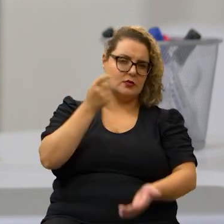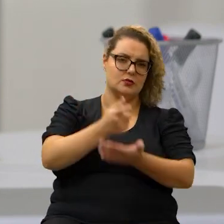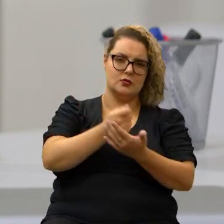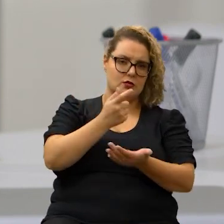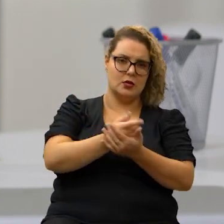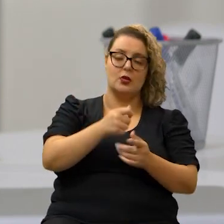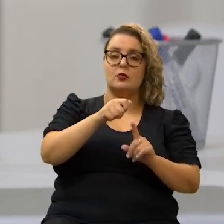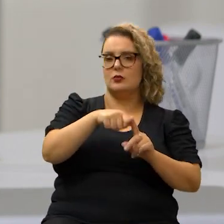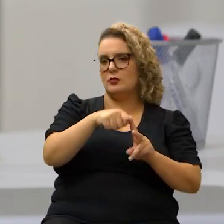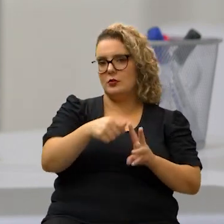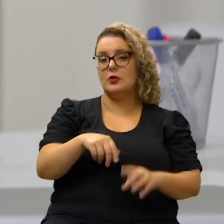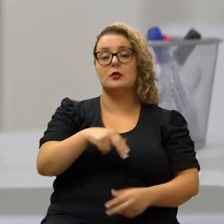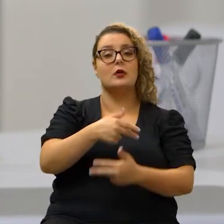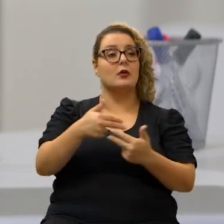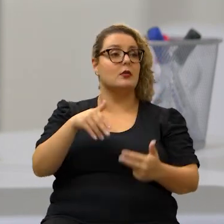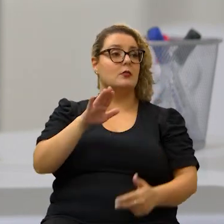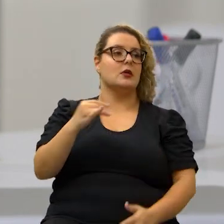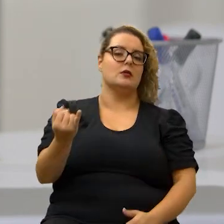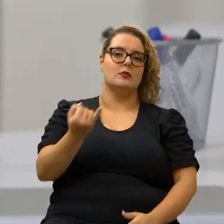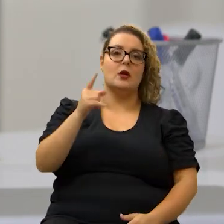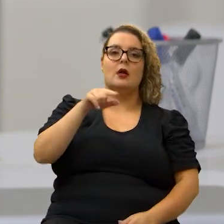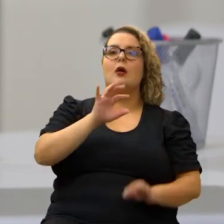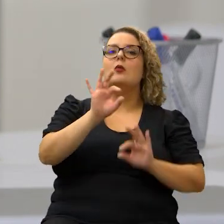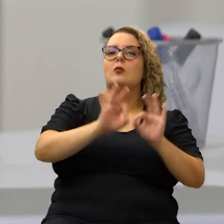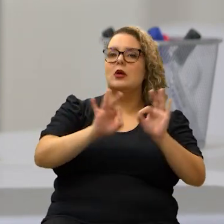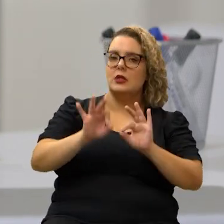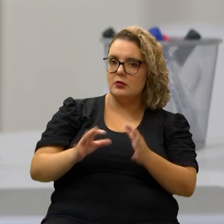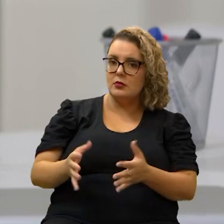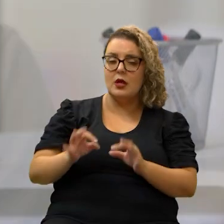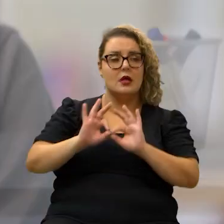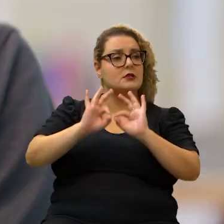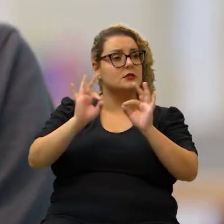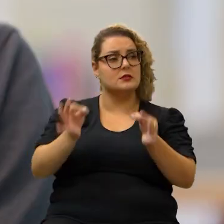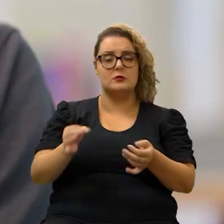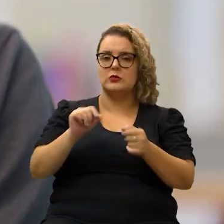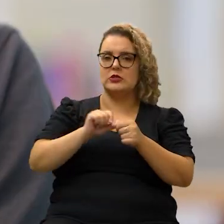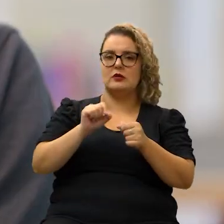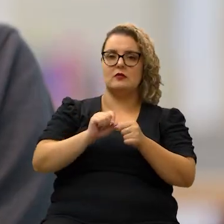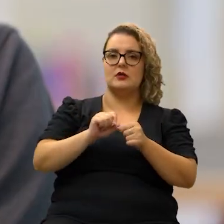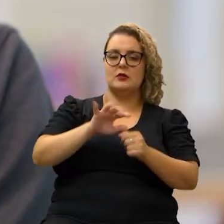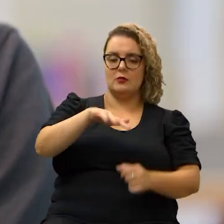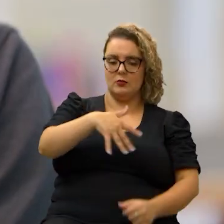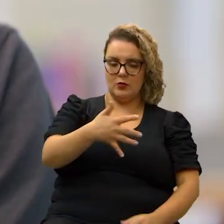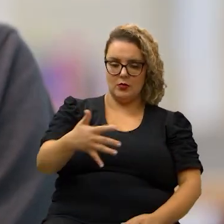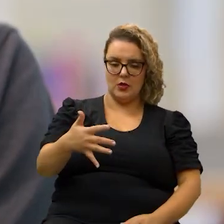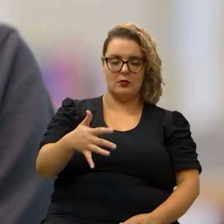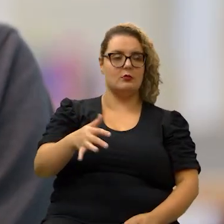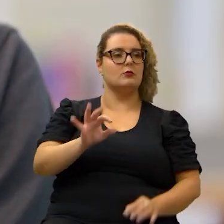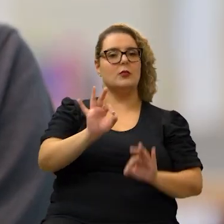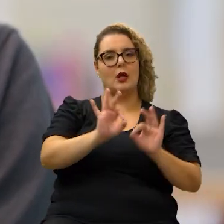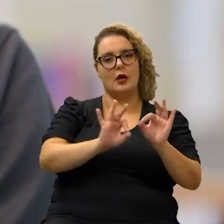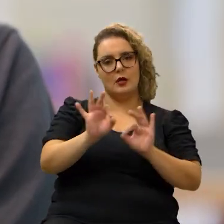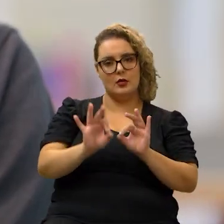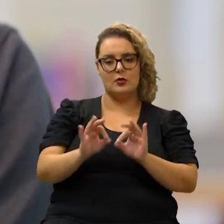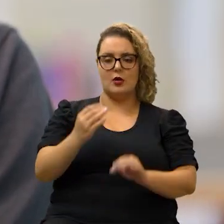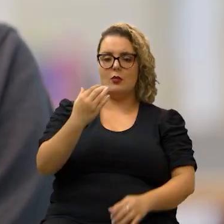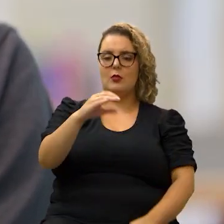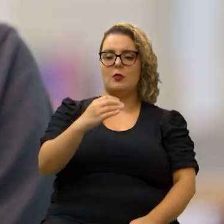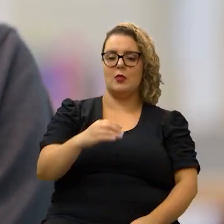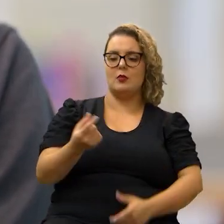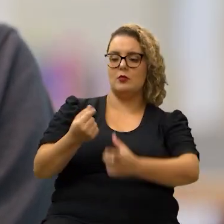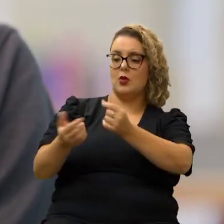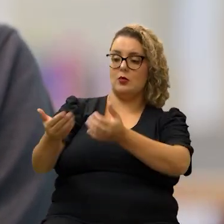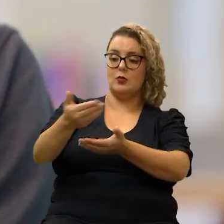certo então a coisa mais importante é o planejamento o planejamento é muito simples é você fazer uma planilha e você colocar